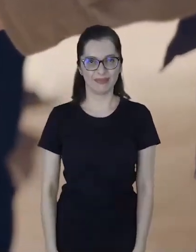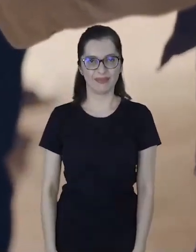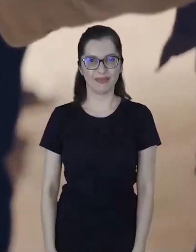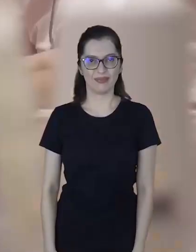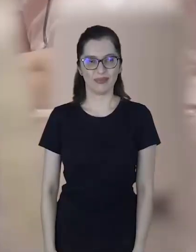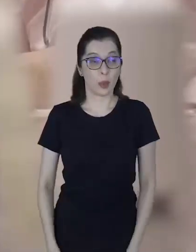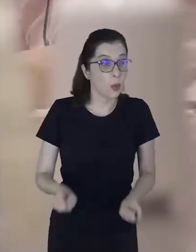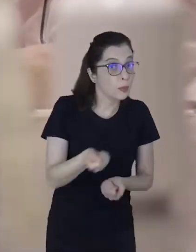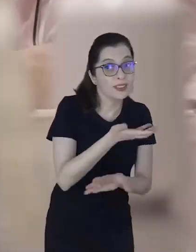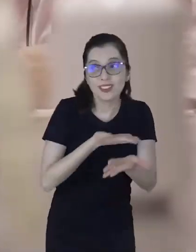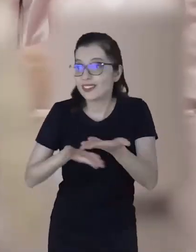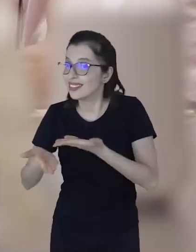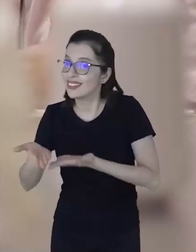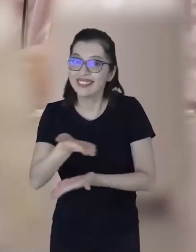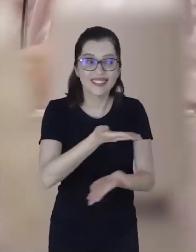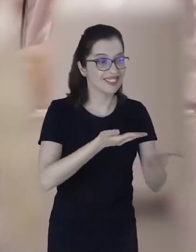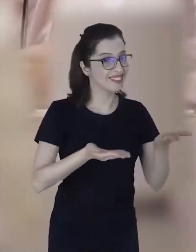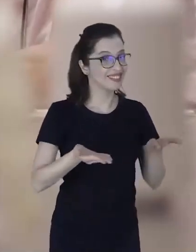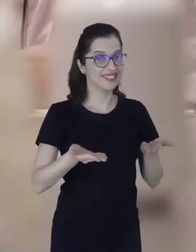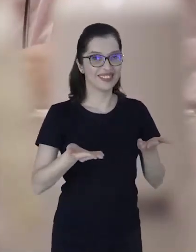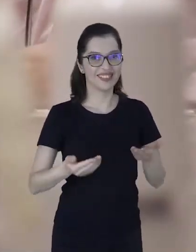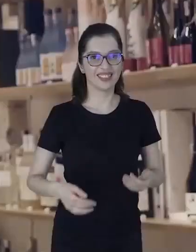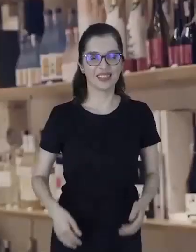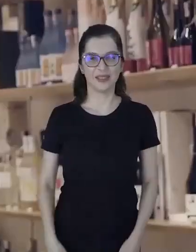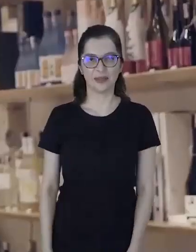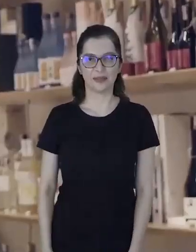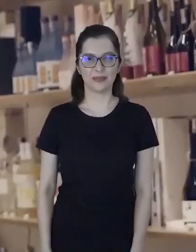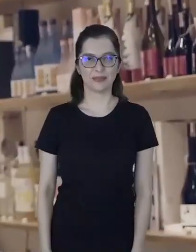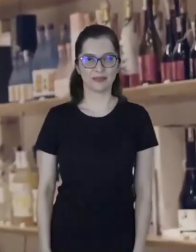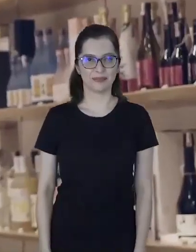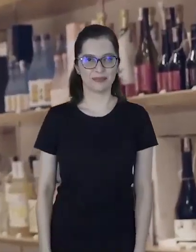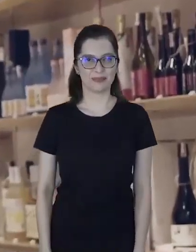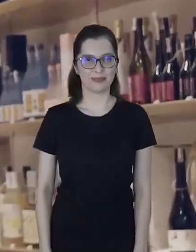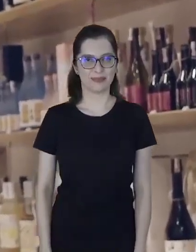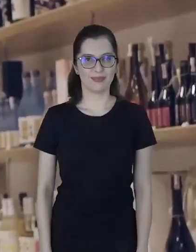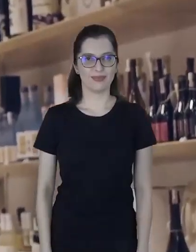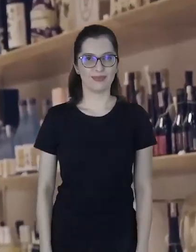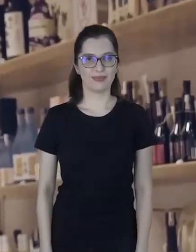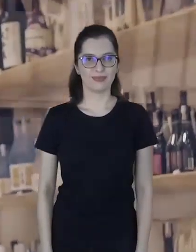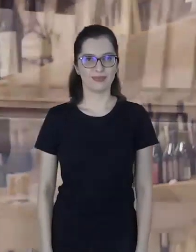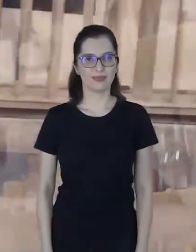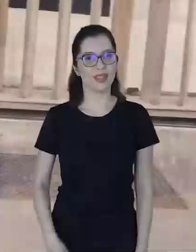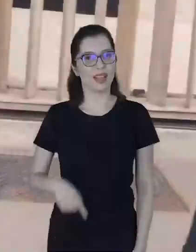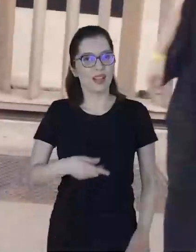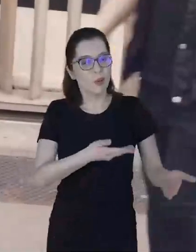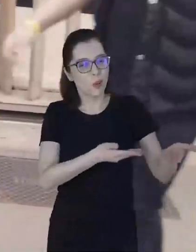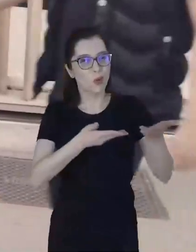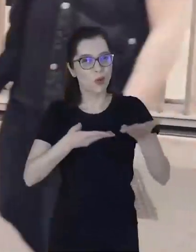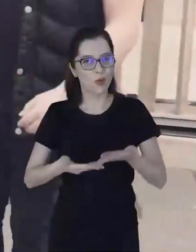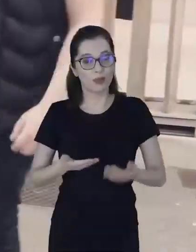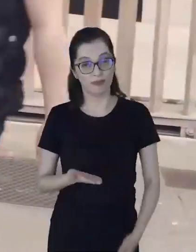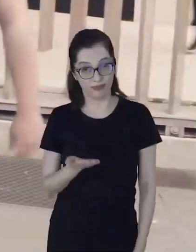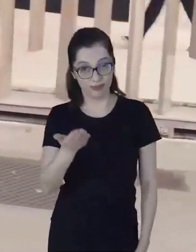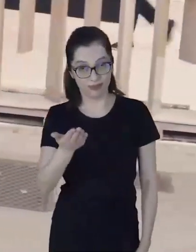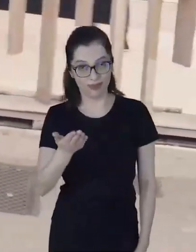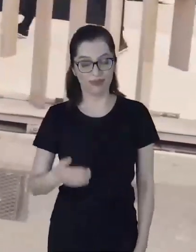QR Code em um painel. E compartilhar. Sentadas, duas mulheres lancham. Num bar, uma jovem de coque toma um cafezinho. Esse é o